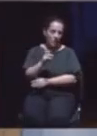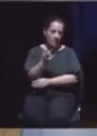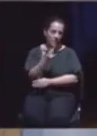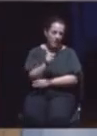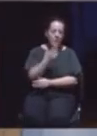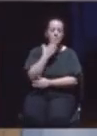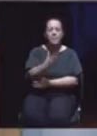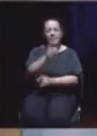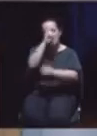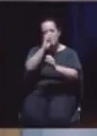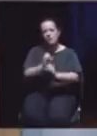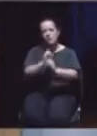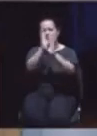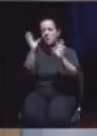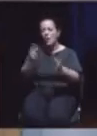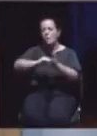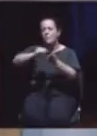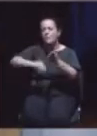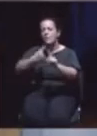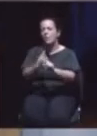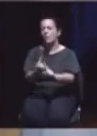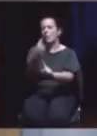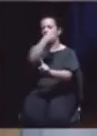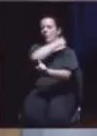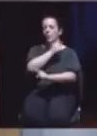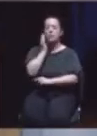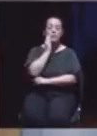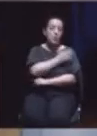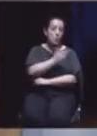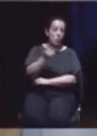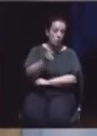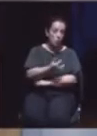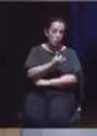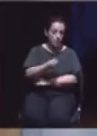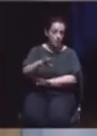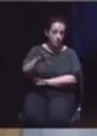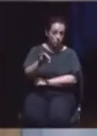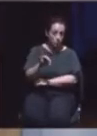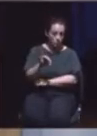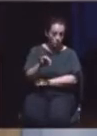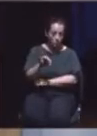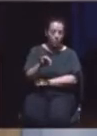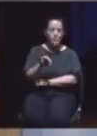conhecimentos sobre uma ou outra anterior, a petição nº 11 de 2018,